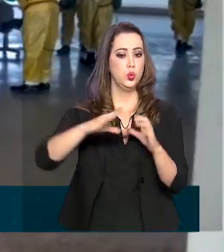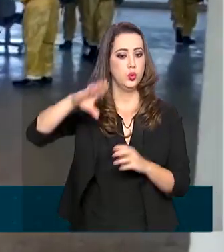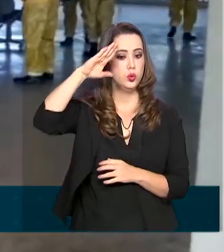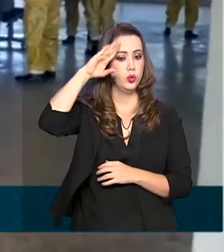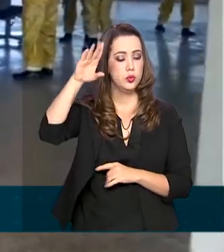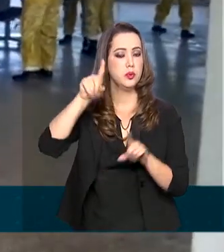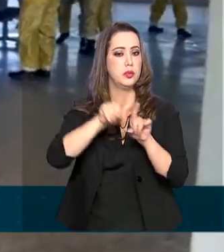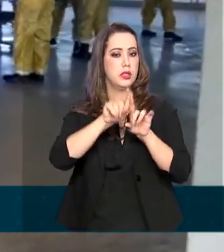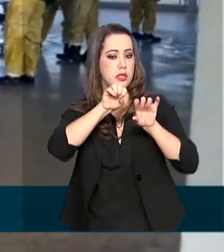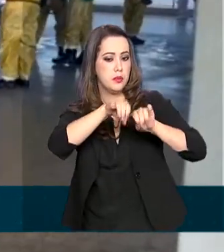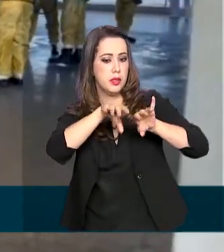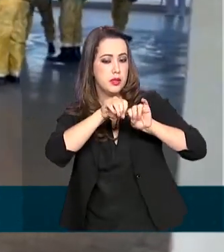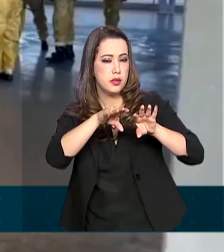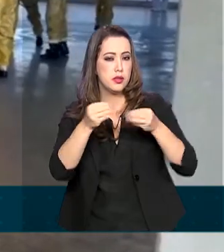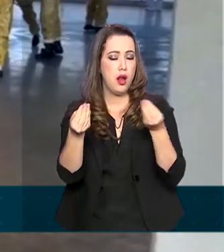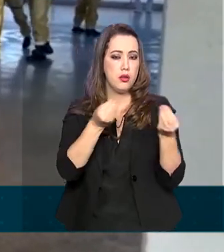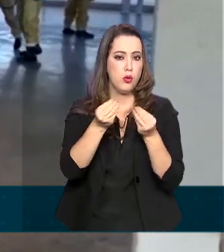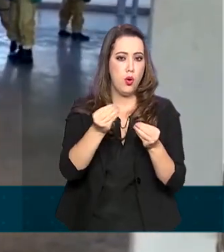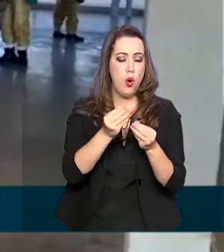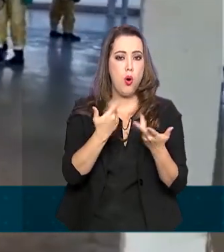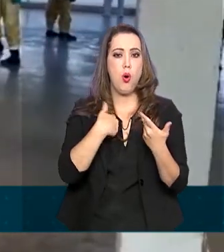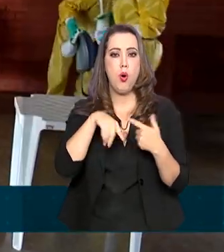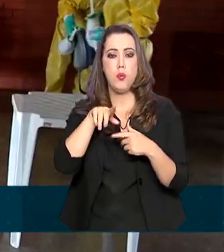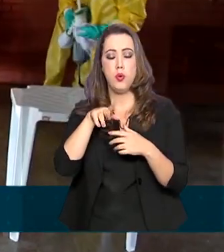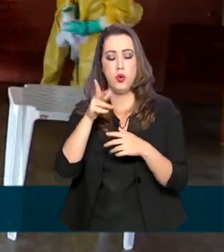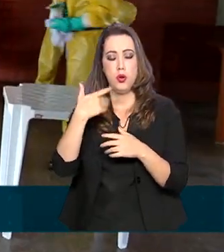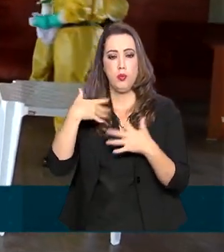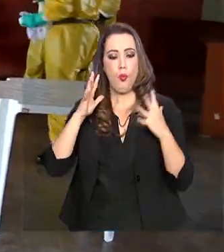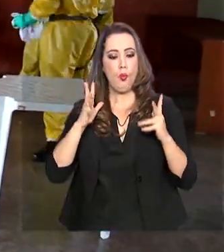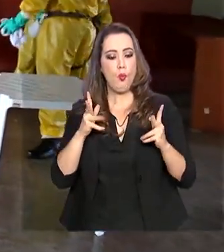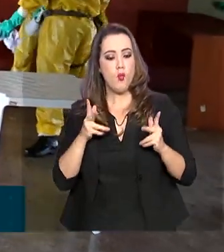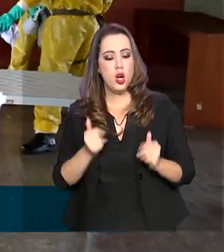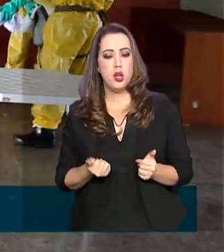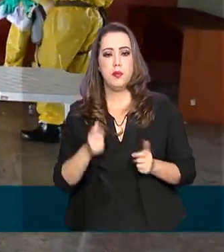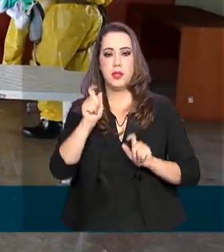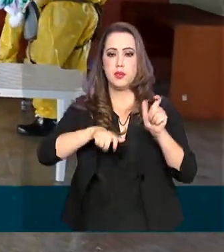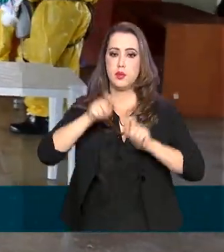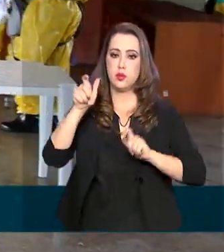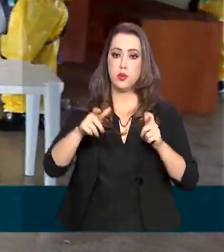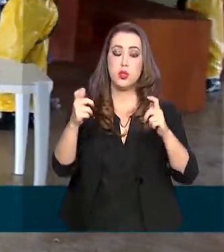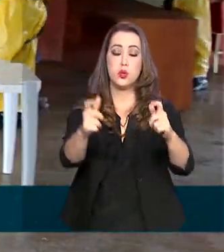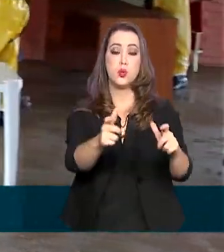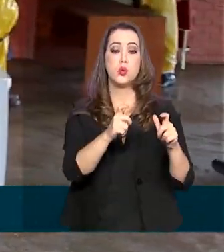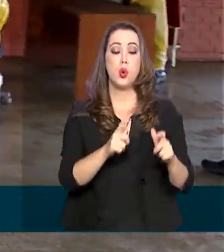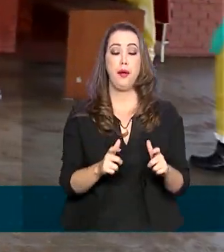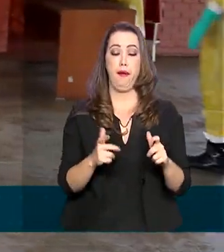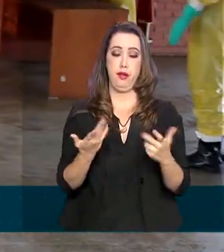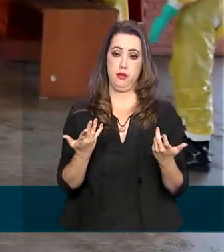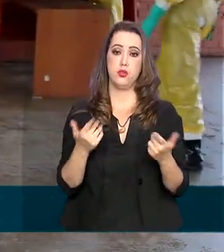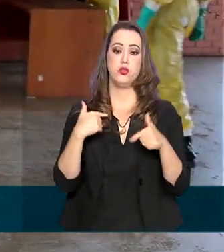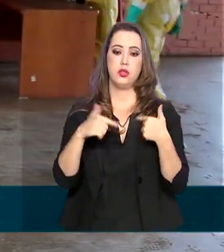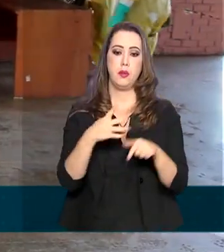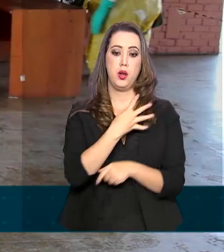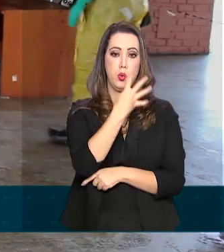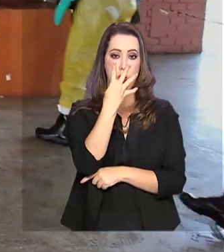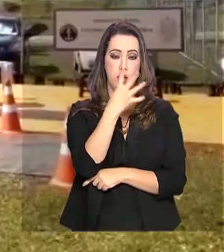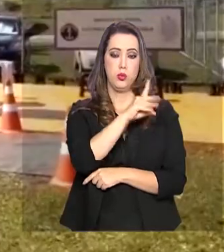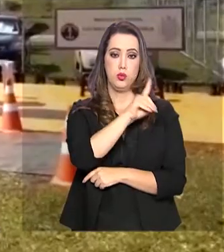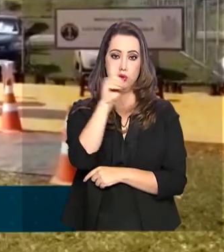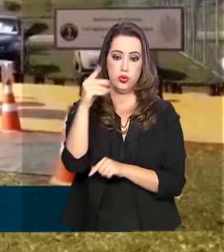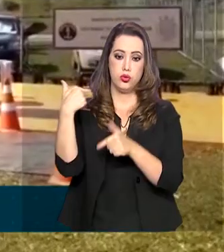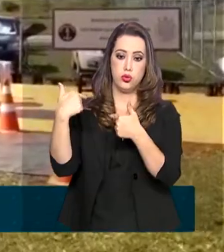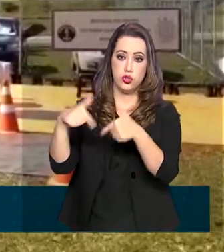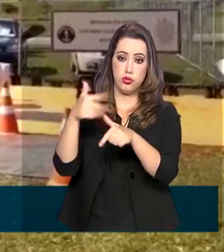ensinaram ainda técnicas de descontaminação de pessoas e do ambiente de trabalho. Ao todo, foram quatro dias de treinamento.